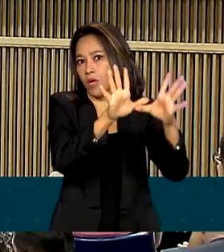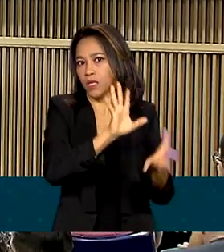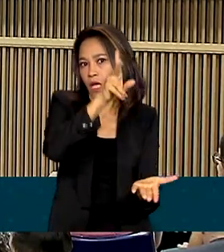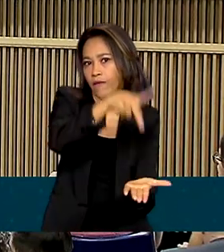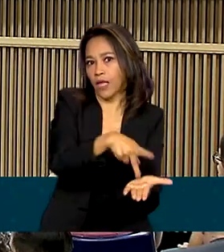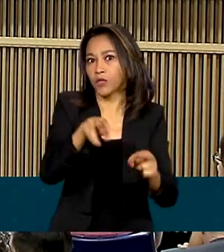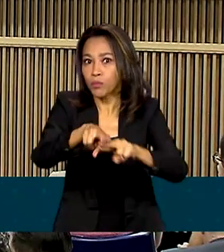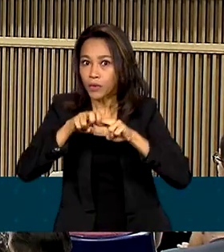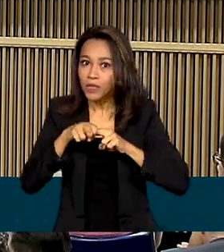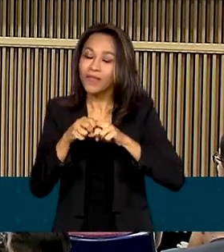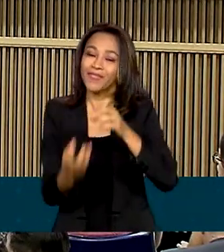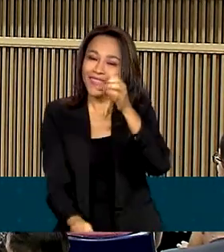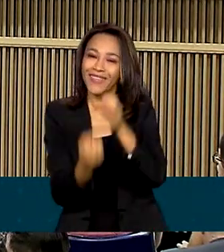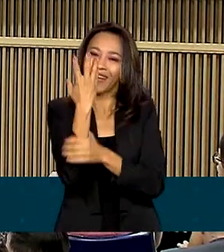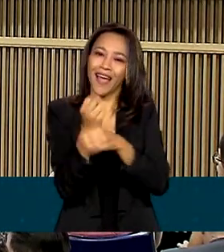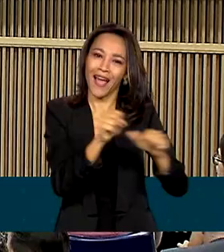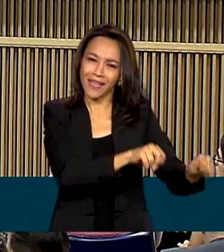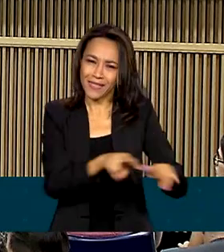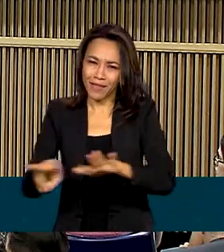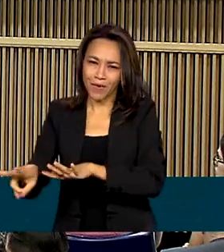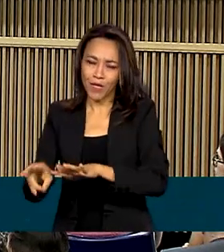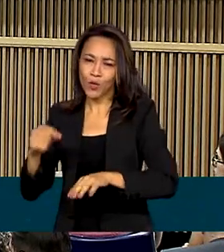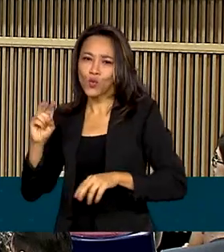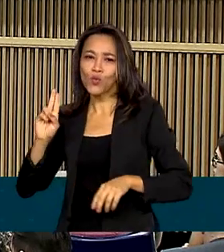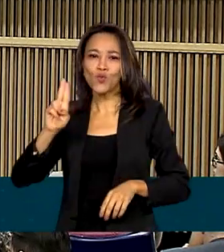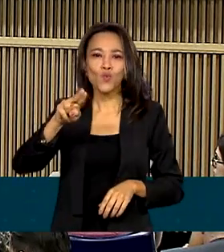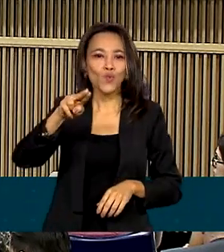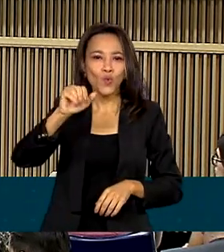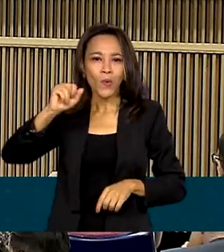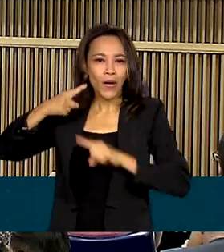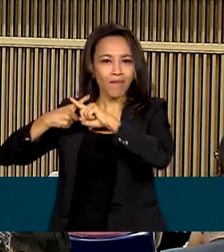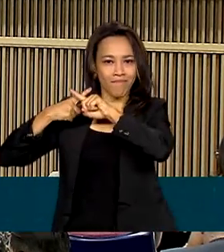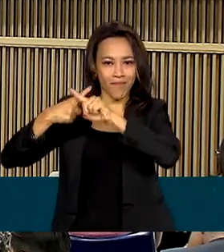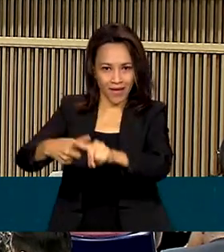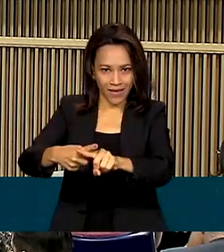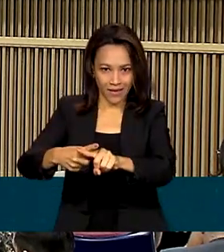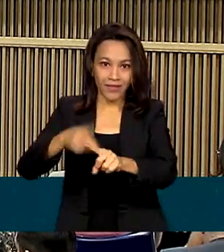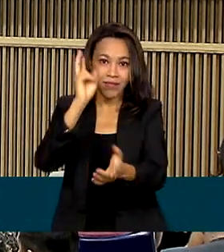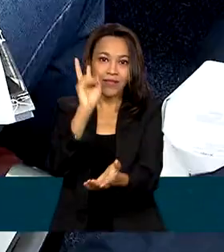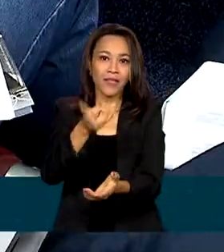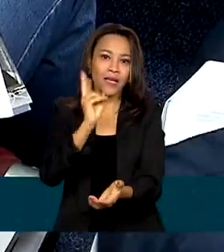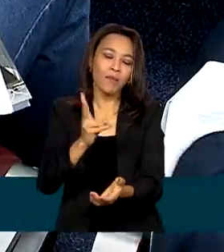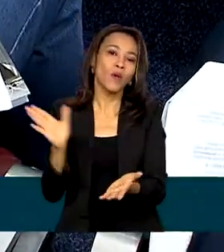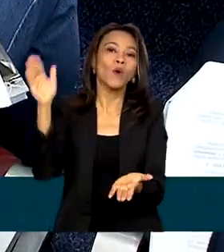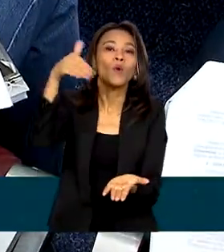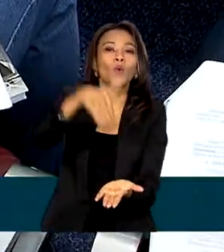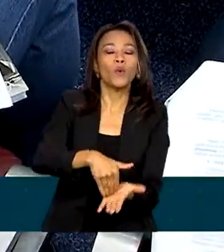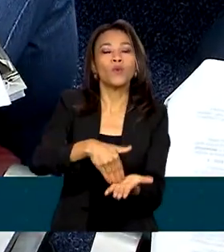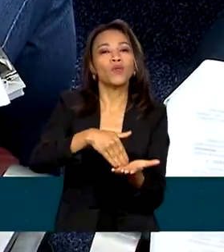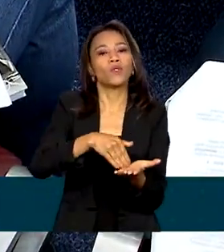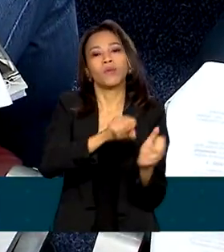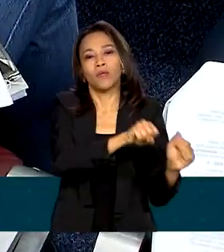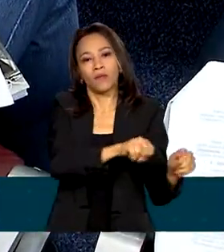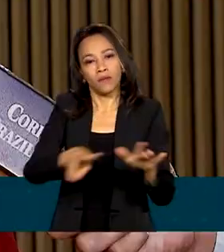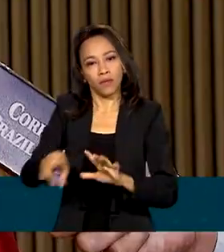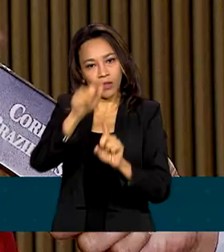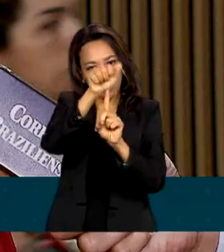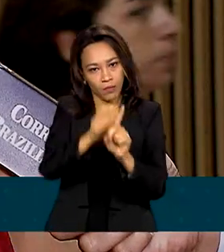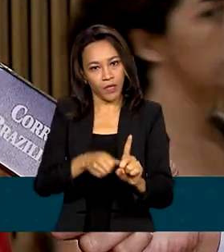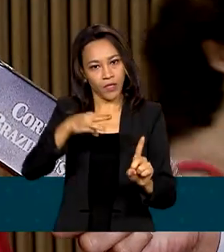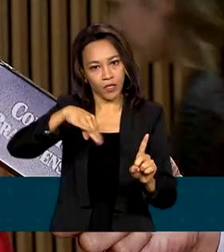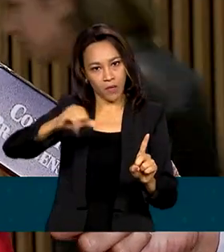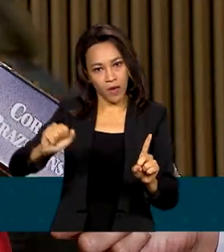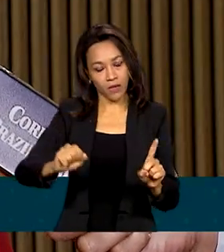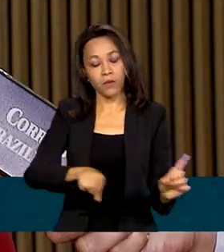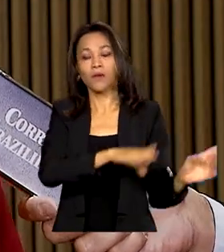implantar a semana do nunca mais, sempre entre os últimos dias de março e os primeiros do mês de abril. Nós